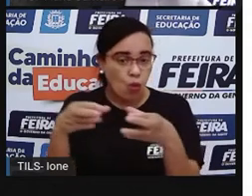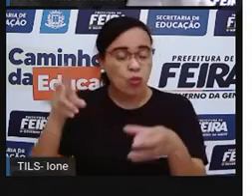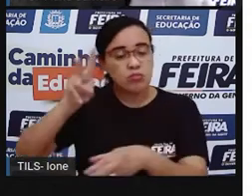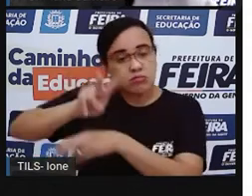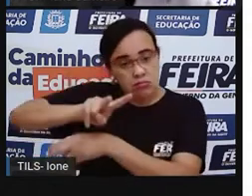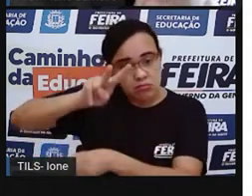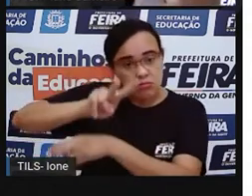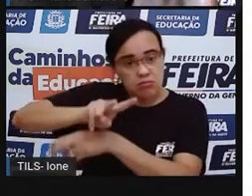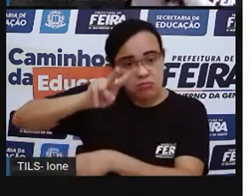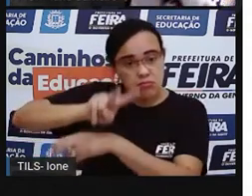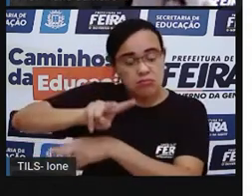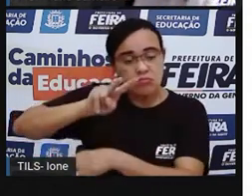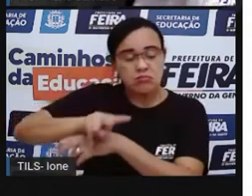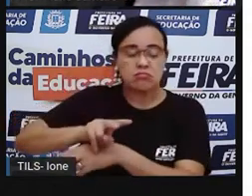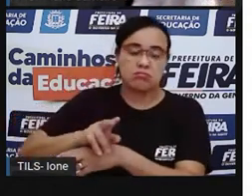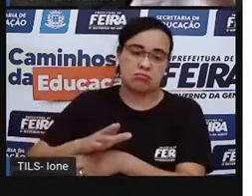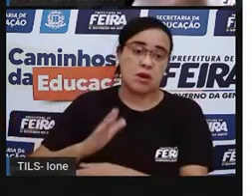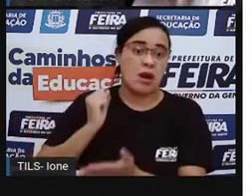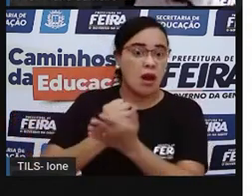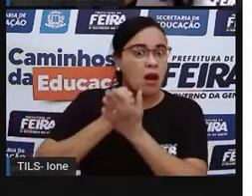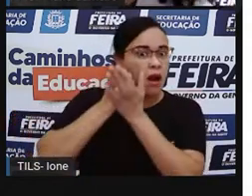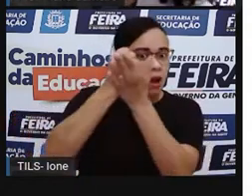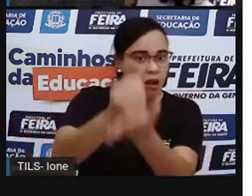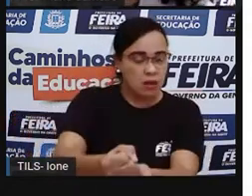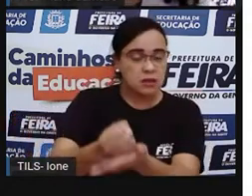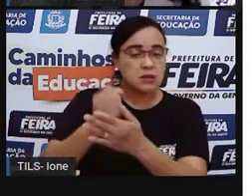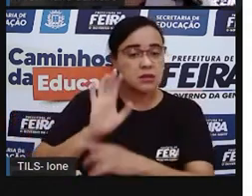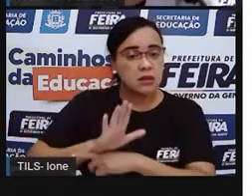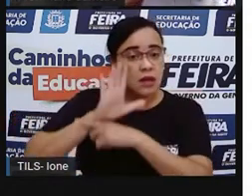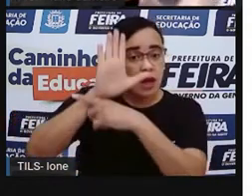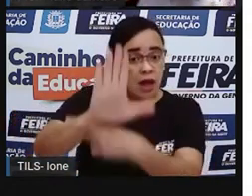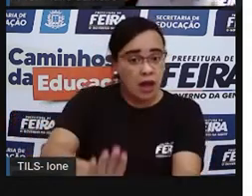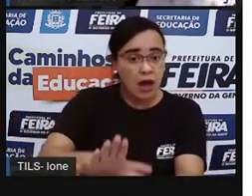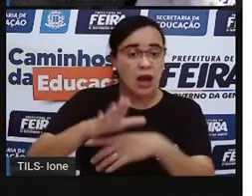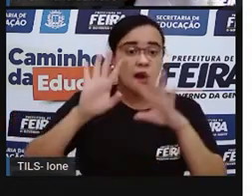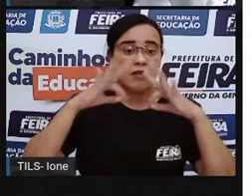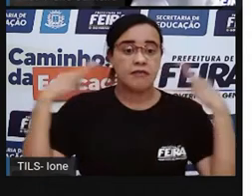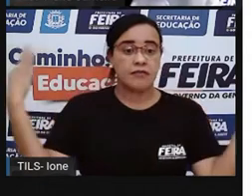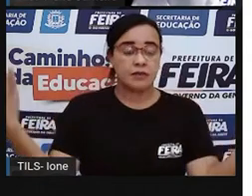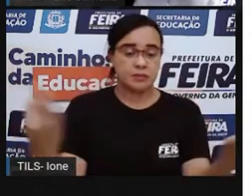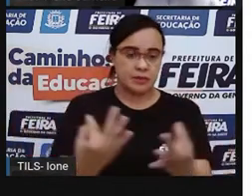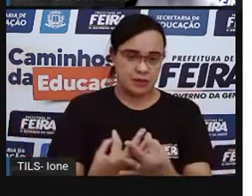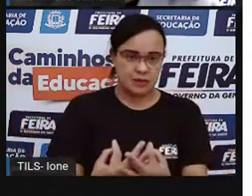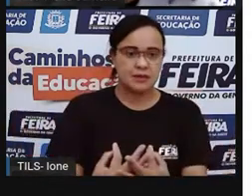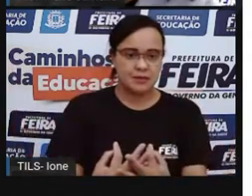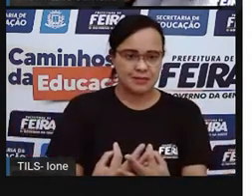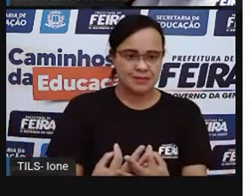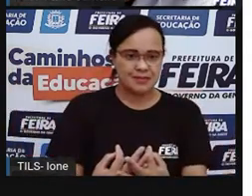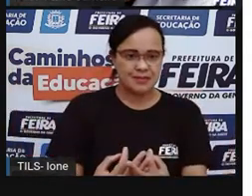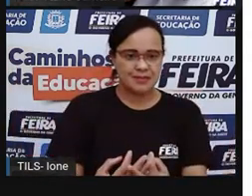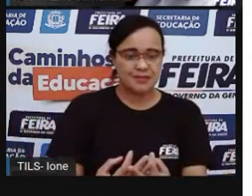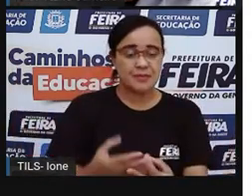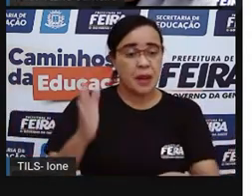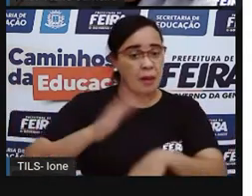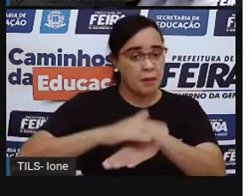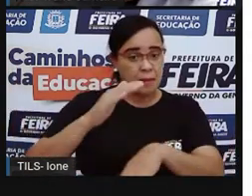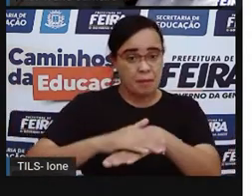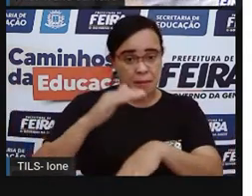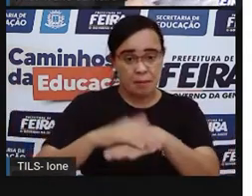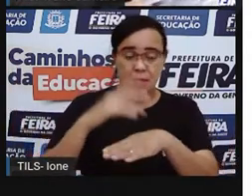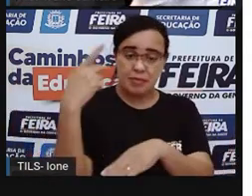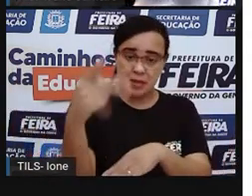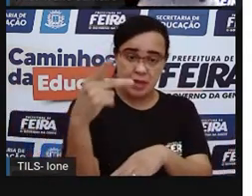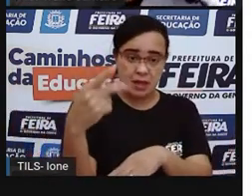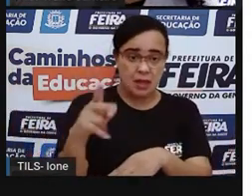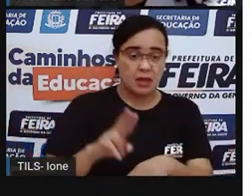criança, né? Ajudar a família a cuidar daquela criança. Ele foi feito pra isso. Então, a família que estiver com dificuldade